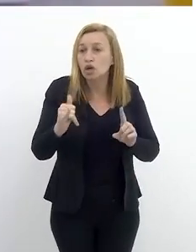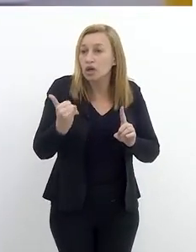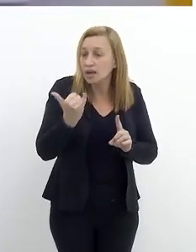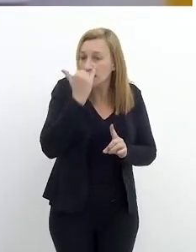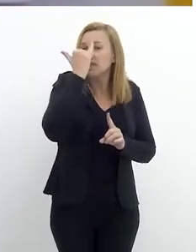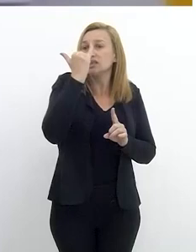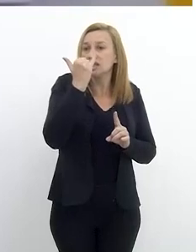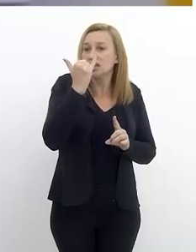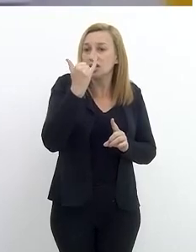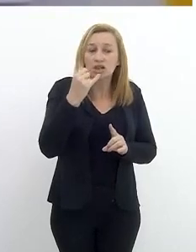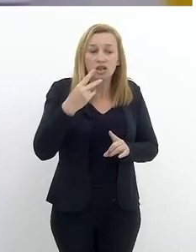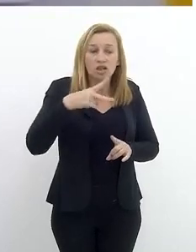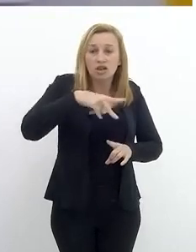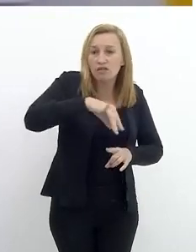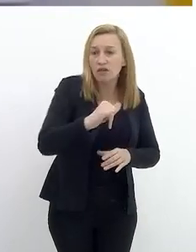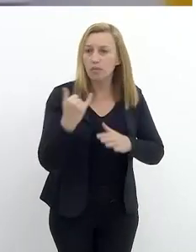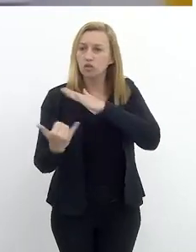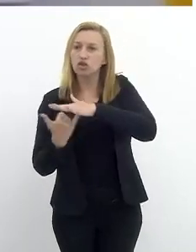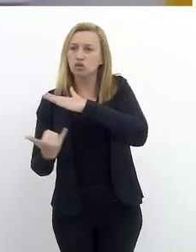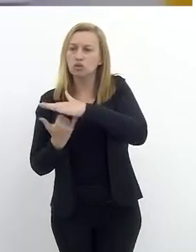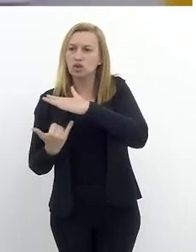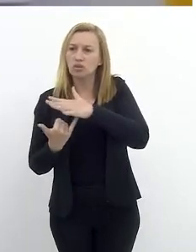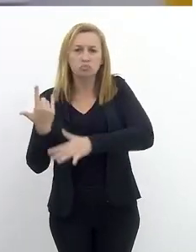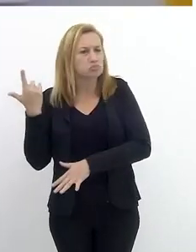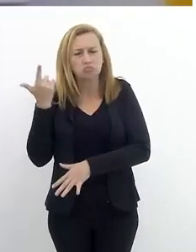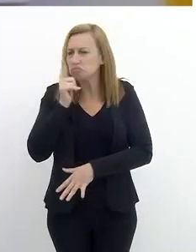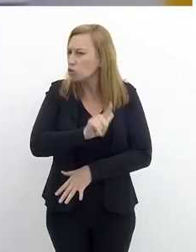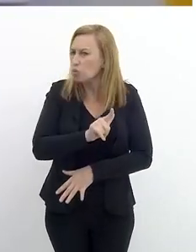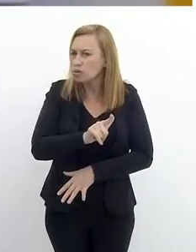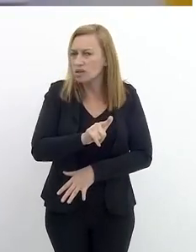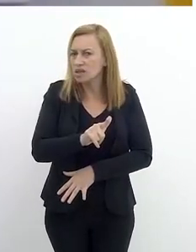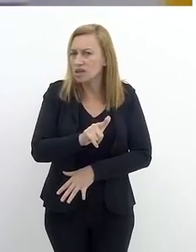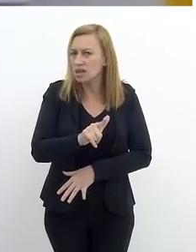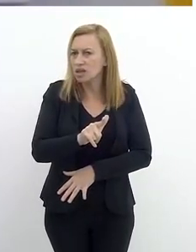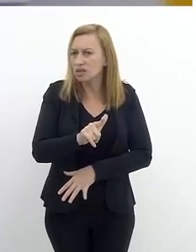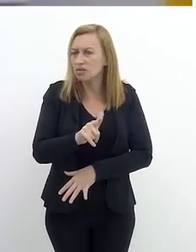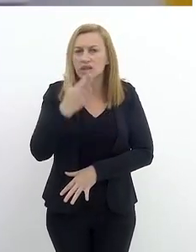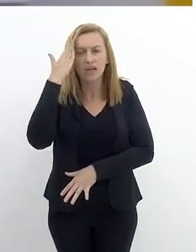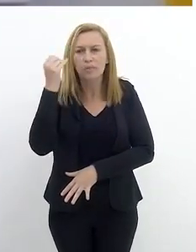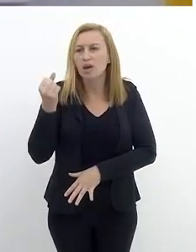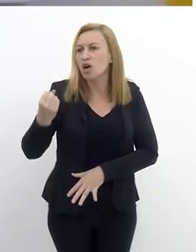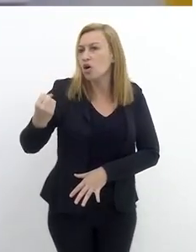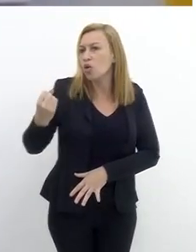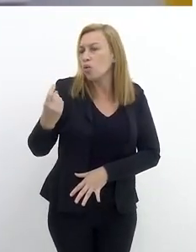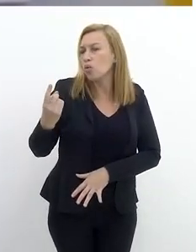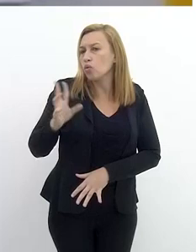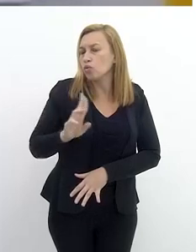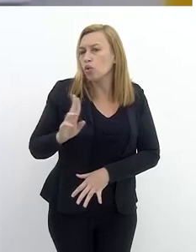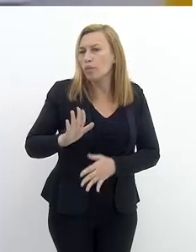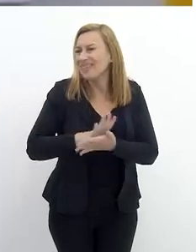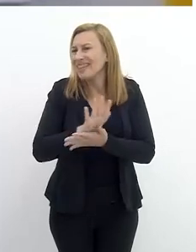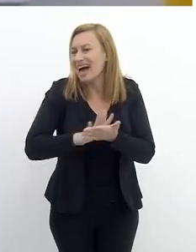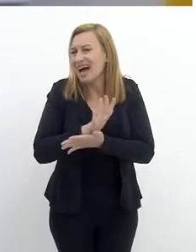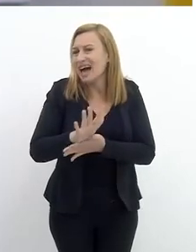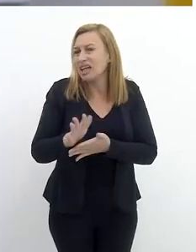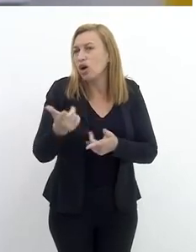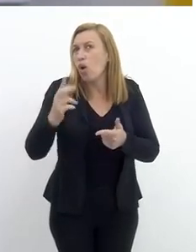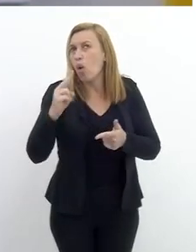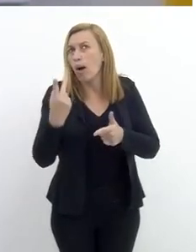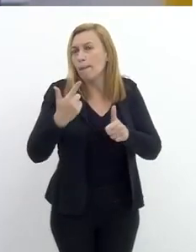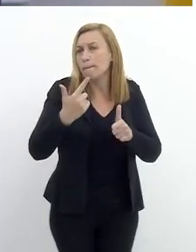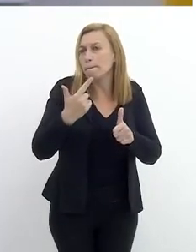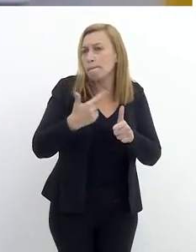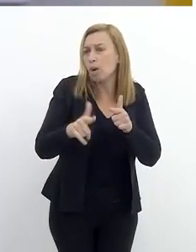acidente, que vai para uma instituição, acaba não conseguindo ser identificada, porque a pessoa está inconsciente ou tem algum outro problema, ou é